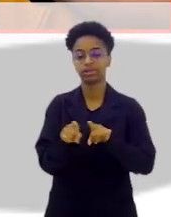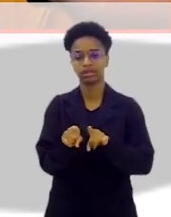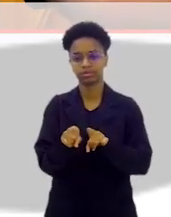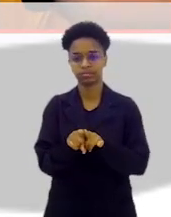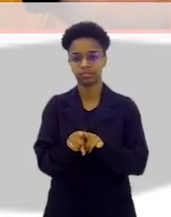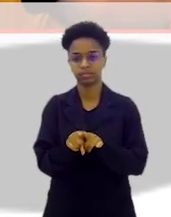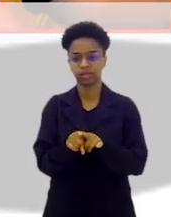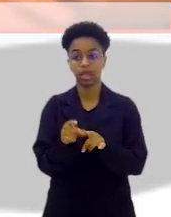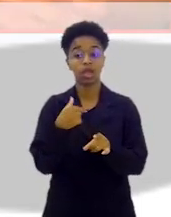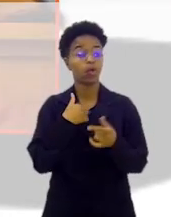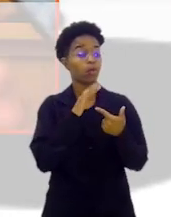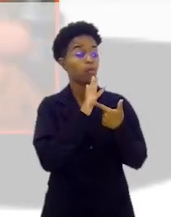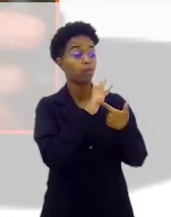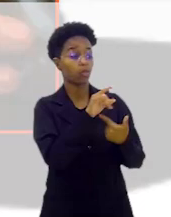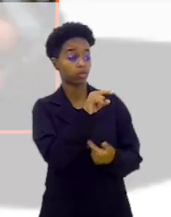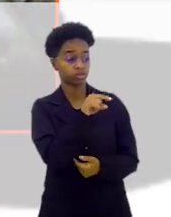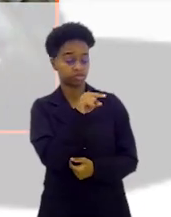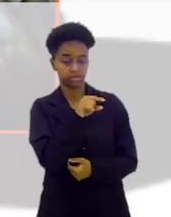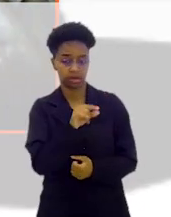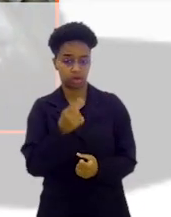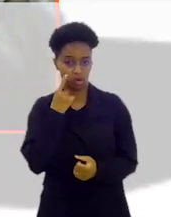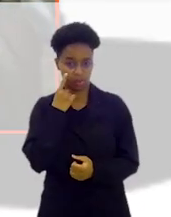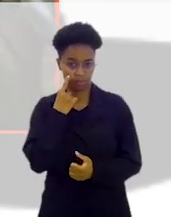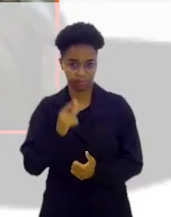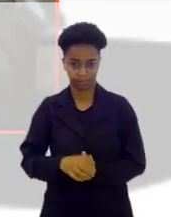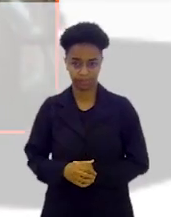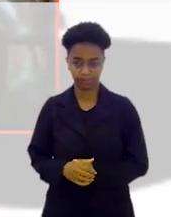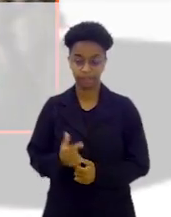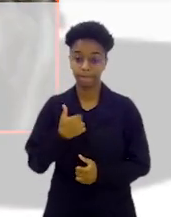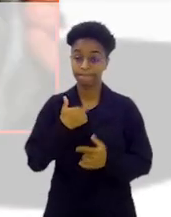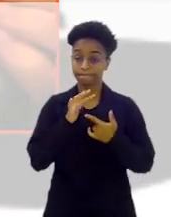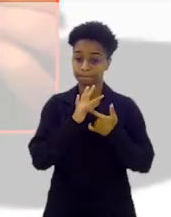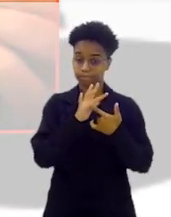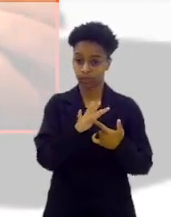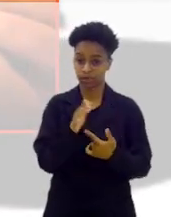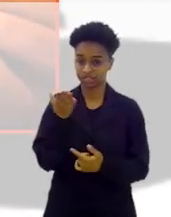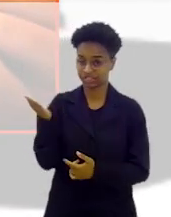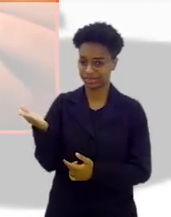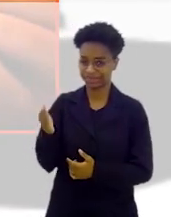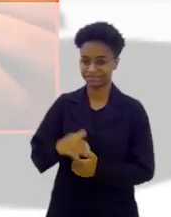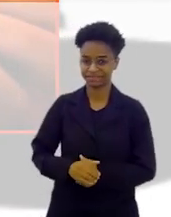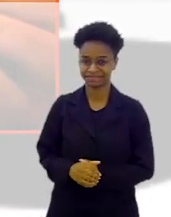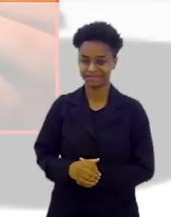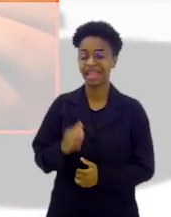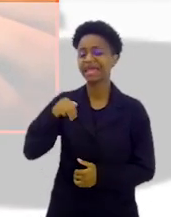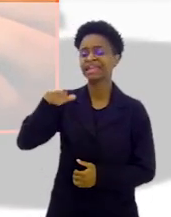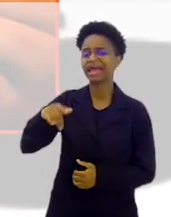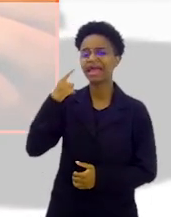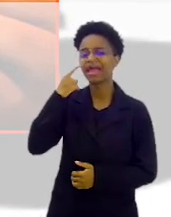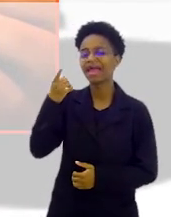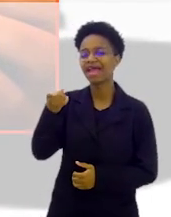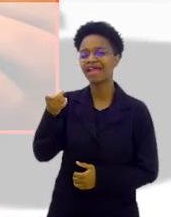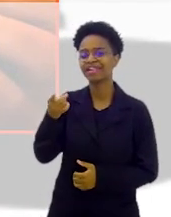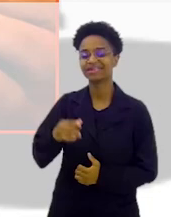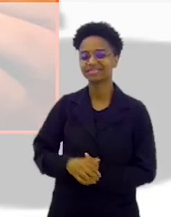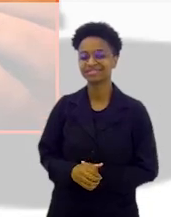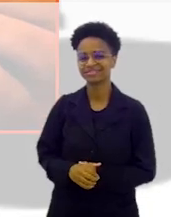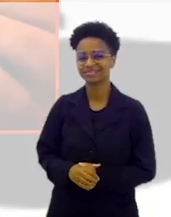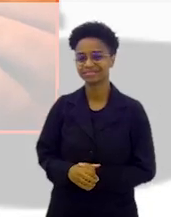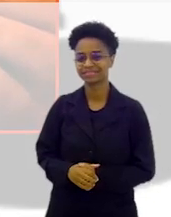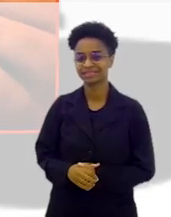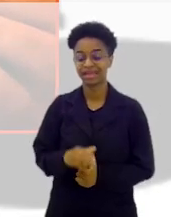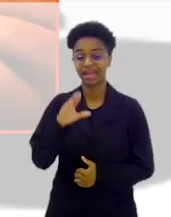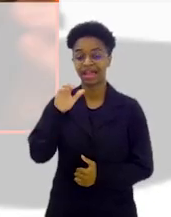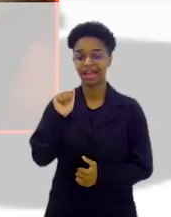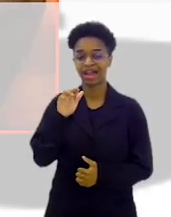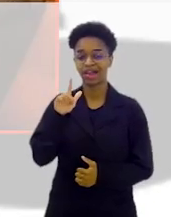e eu gostaria que você fizesse algumas considerações. Eu queria te mostrar esse aqui, olha, quem você acha que é esse